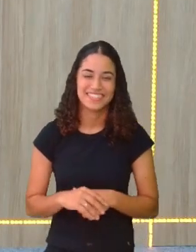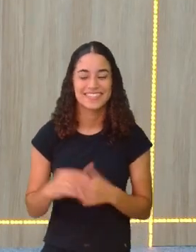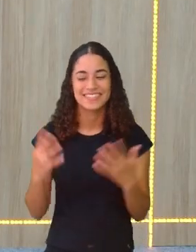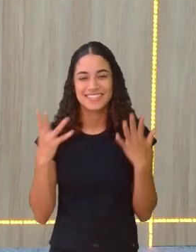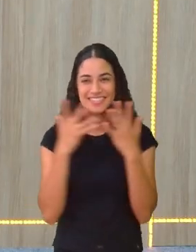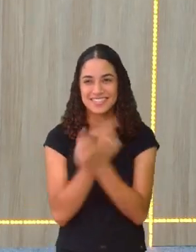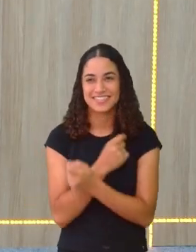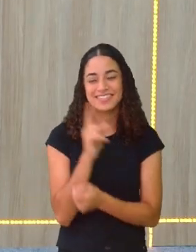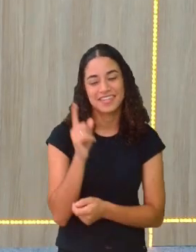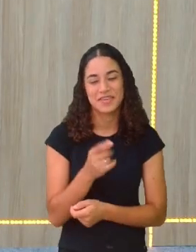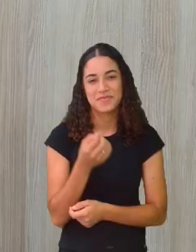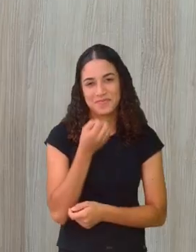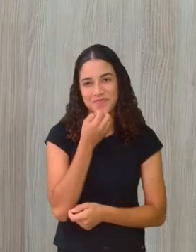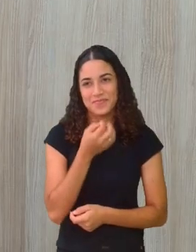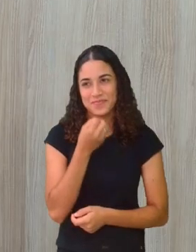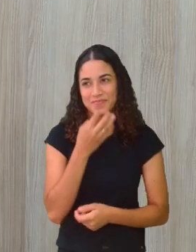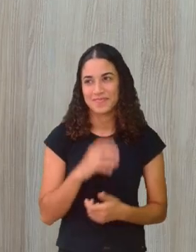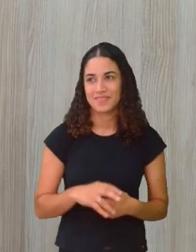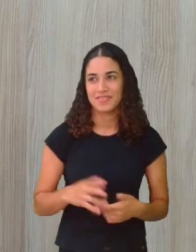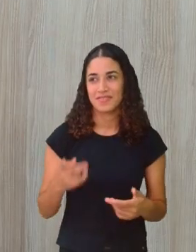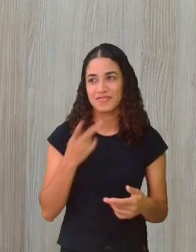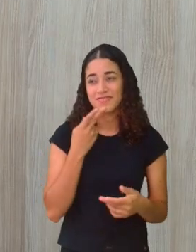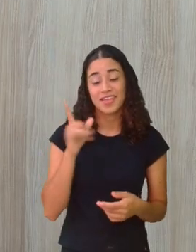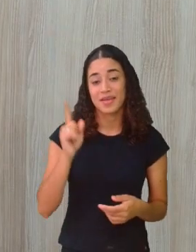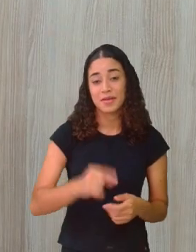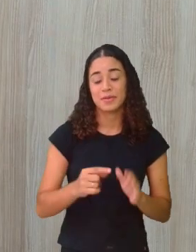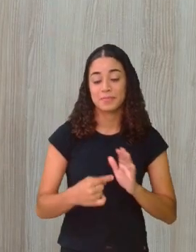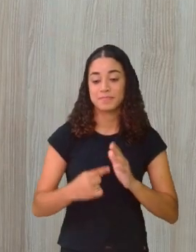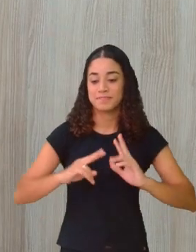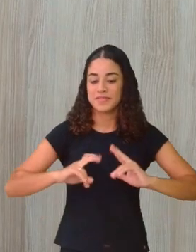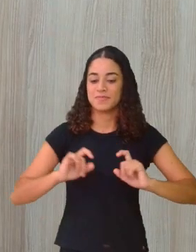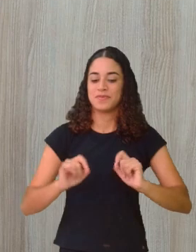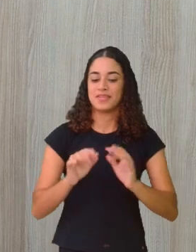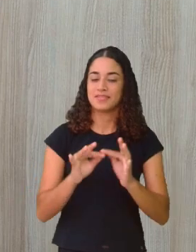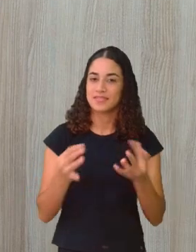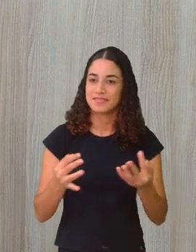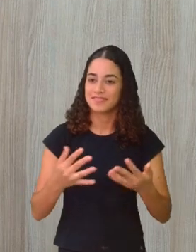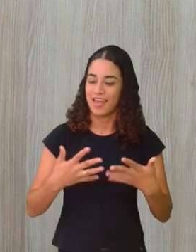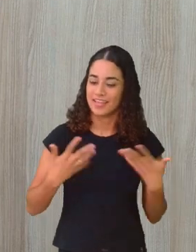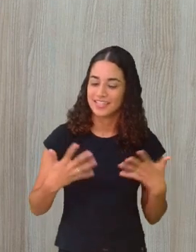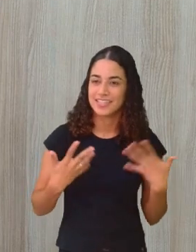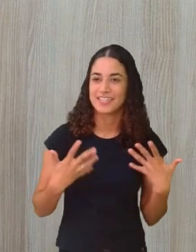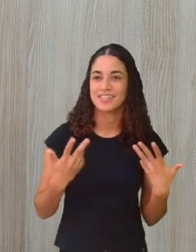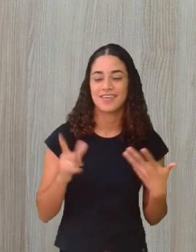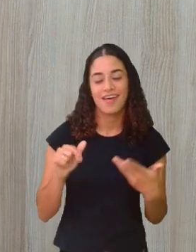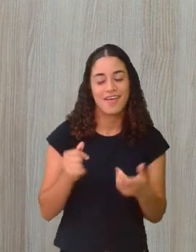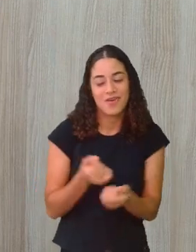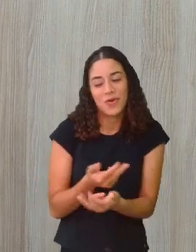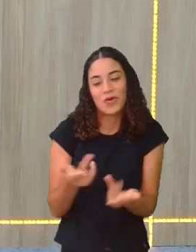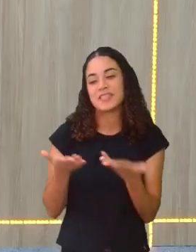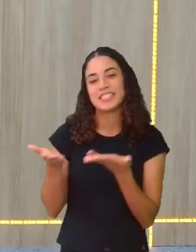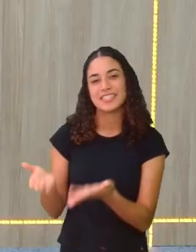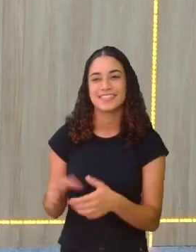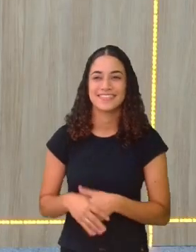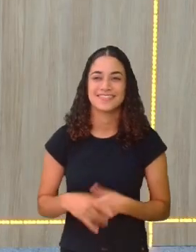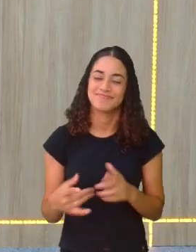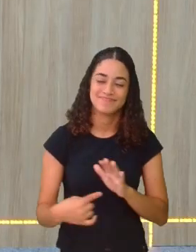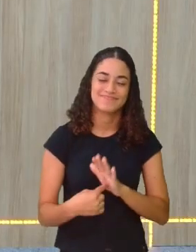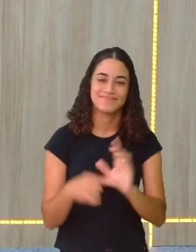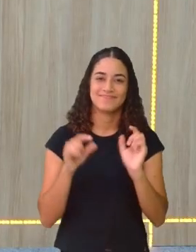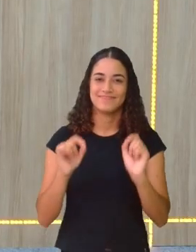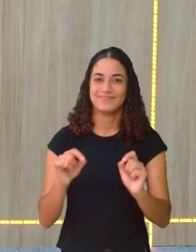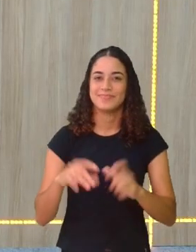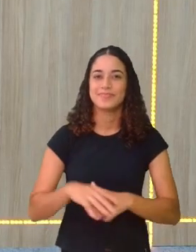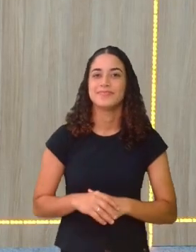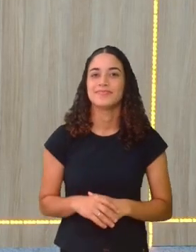Júlia? Eu acho muito lindo. Ele diz... A simplicidade. É, simplicidade. A alegria. São essas coisas. São essas coisas. Isso ele mostrou, gente.